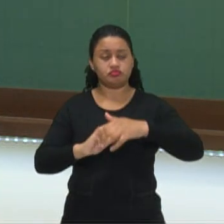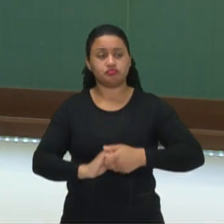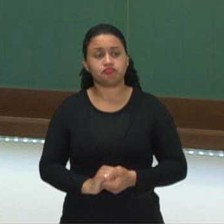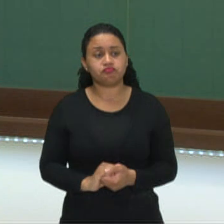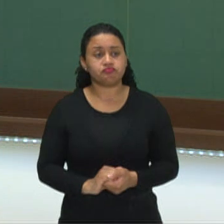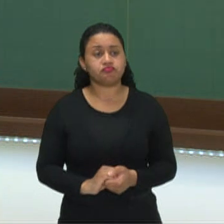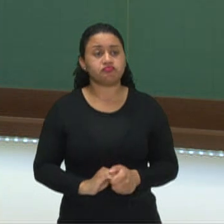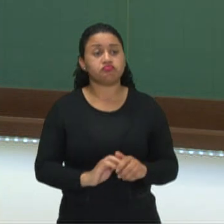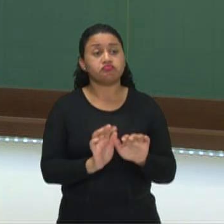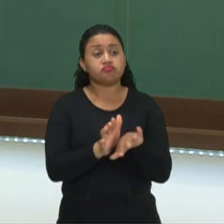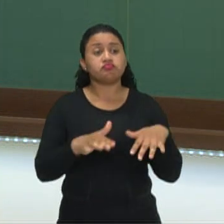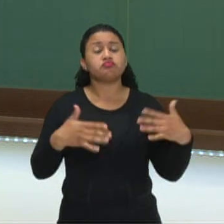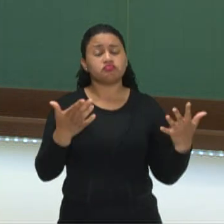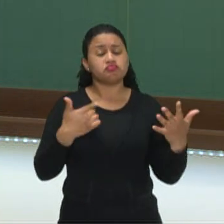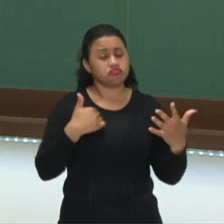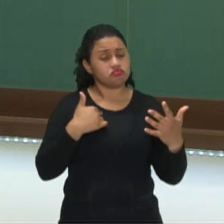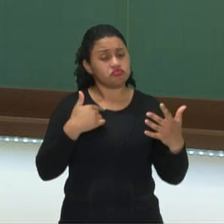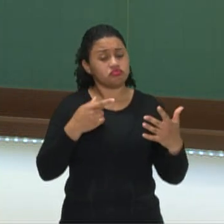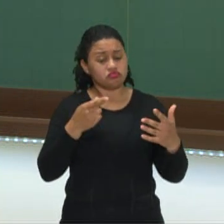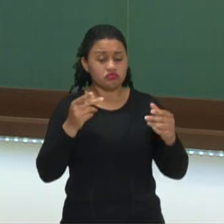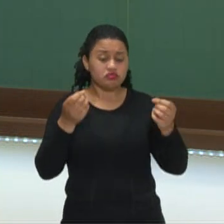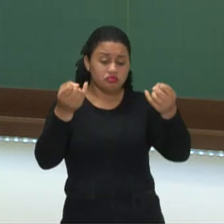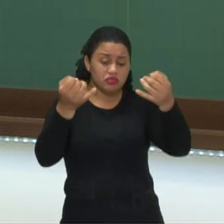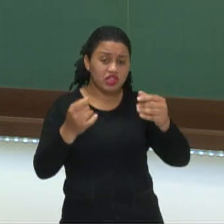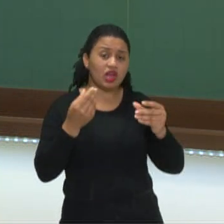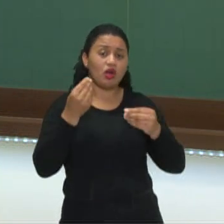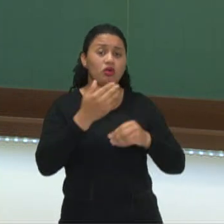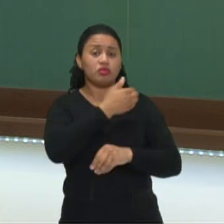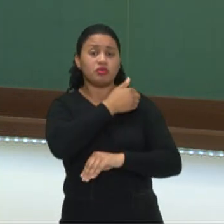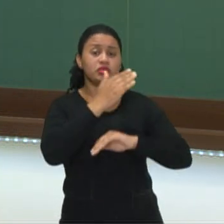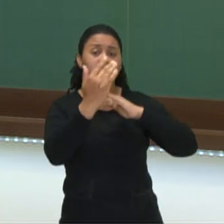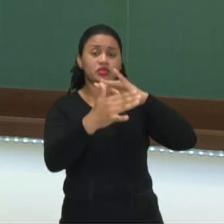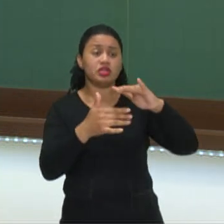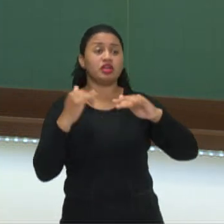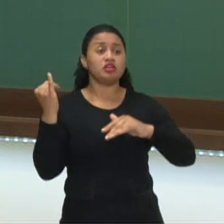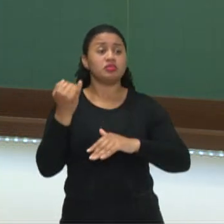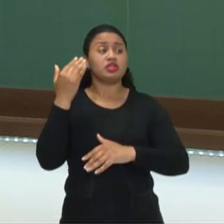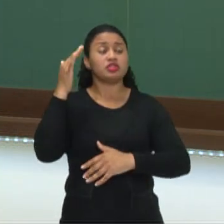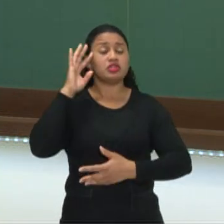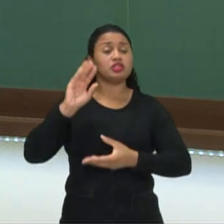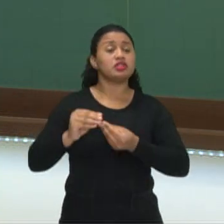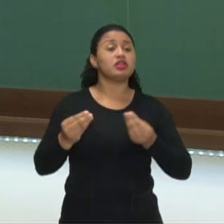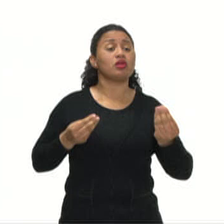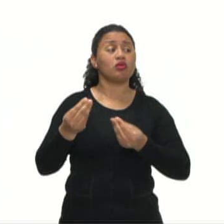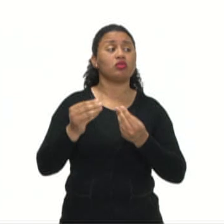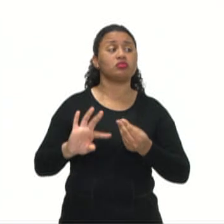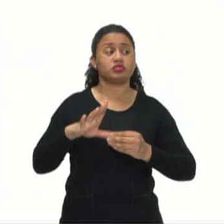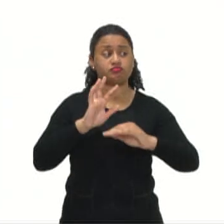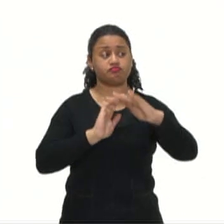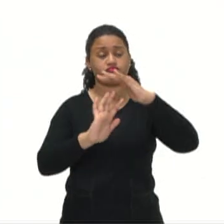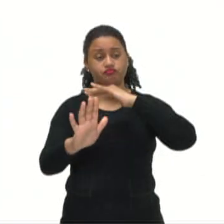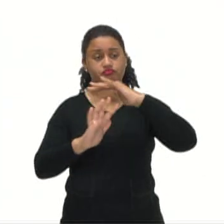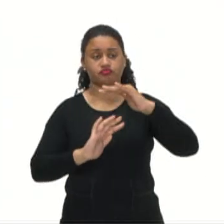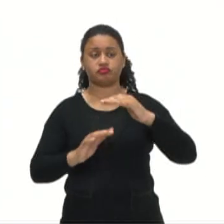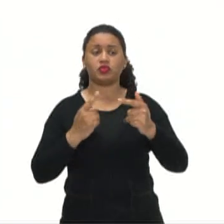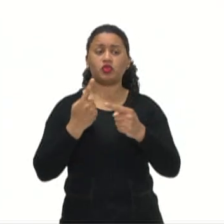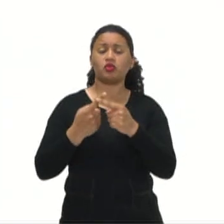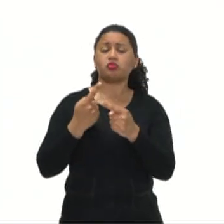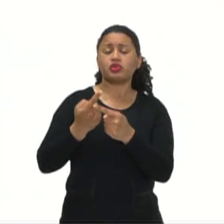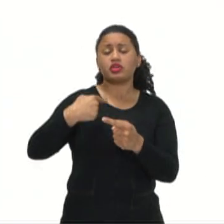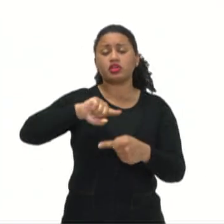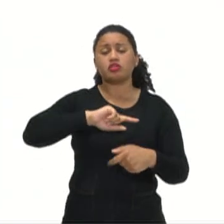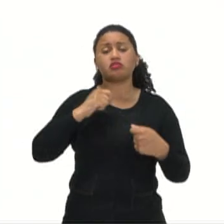Para a gente falar de xenofobia é importante a gente entender como funcionam as migrações. Por que estudar as